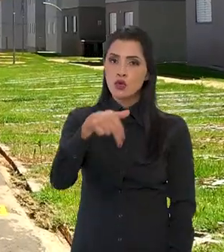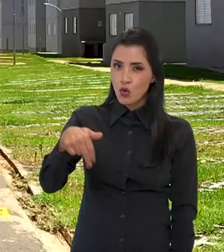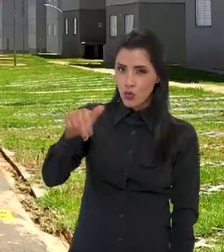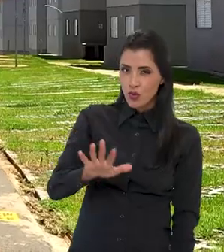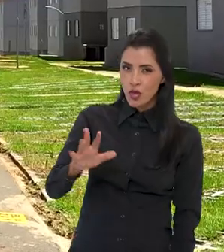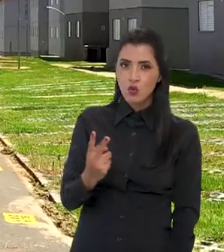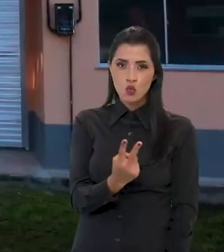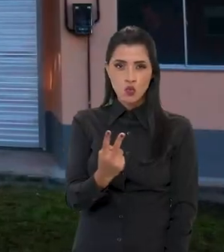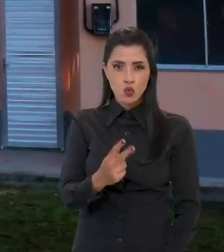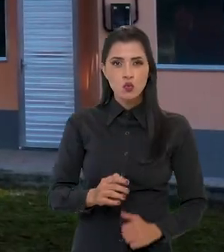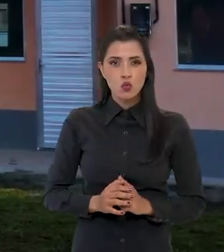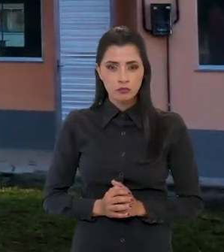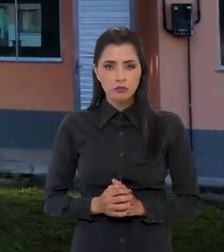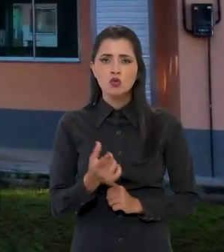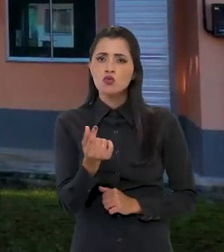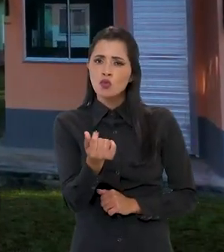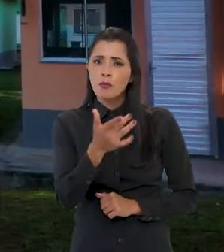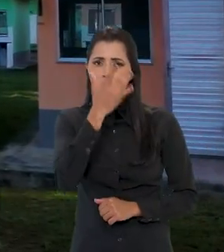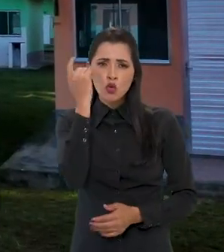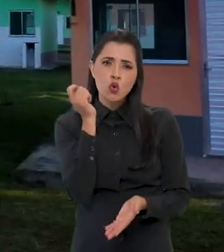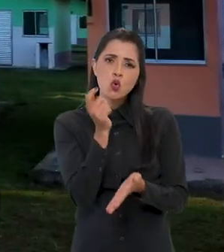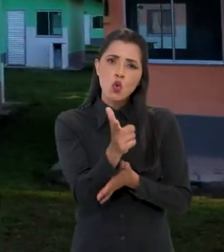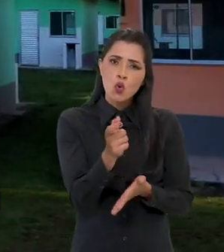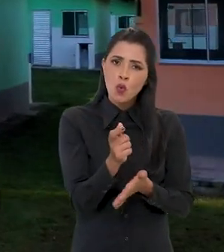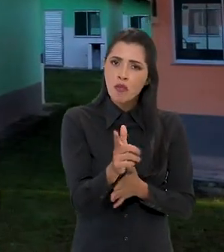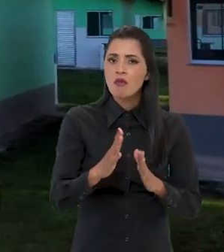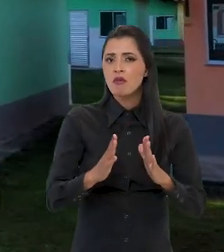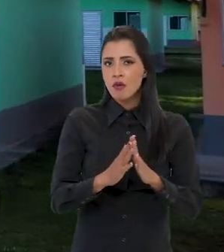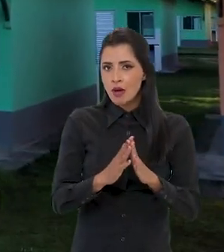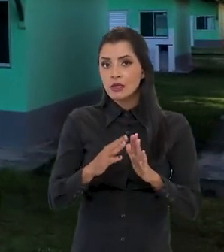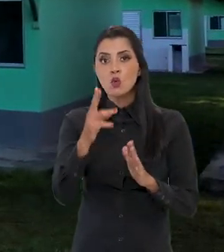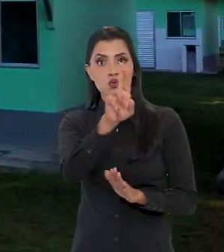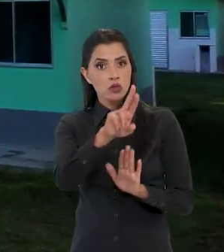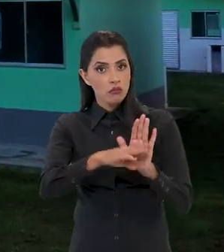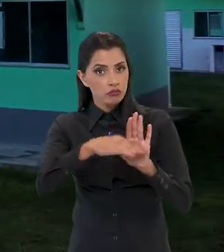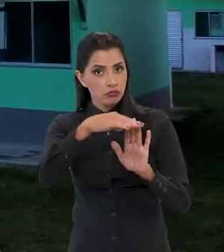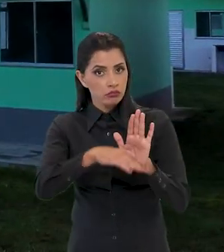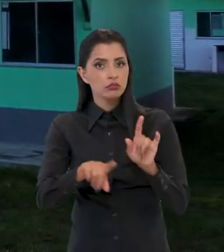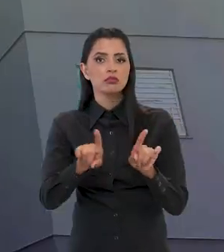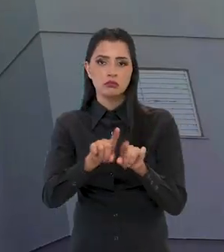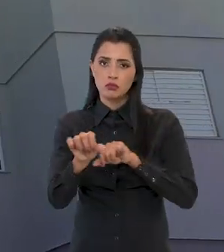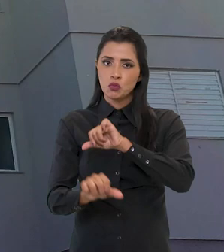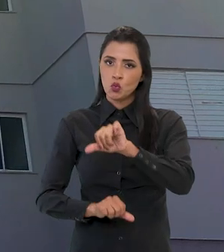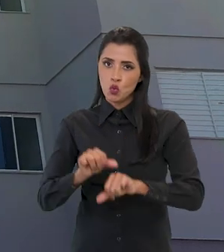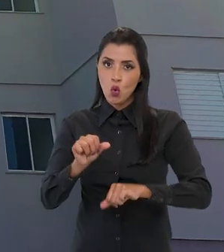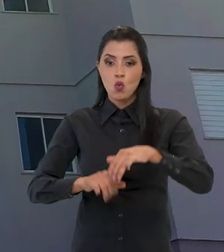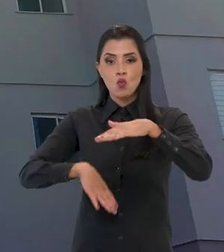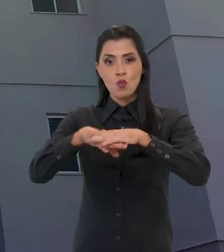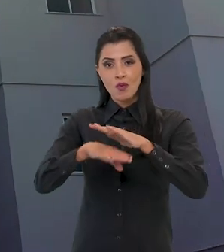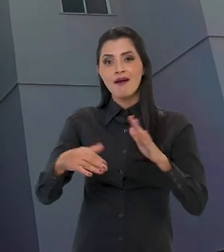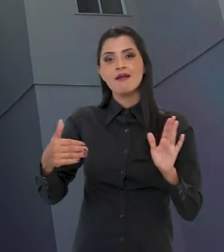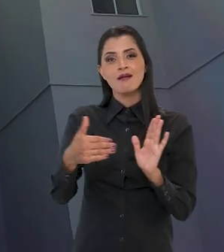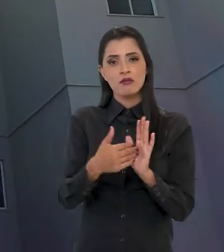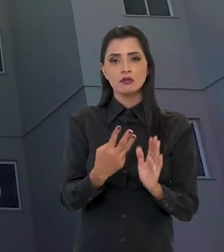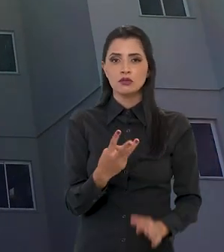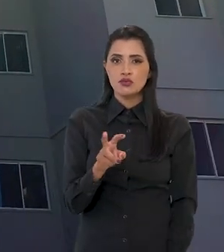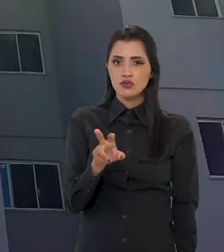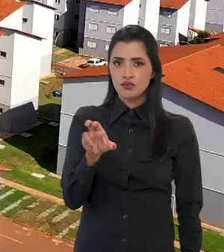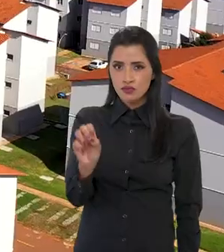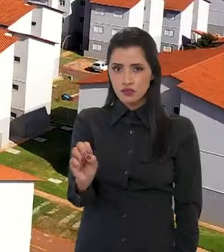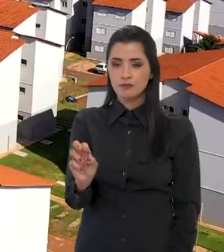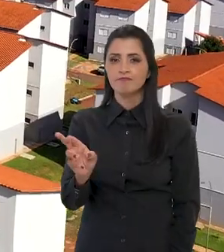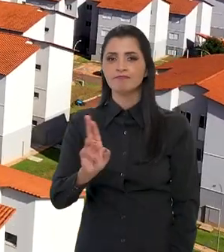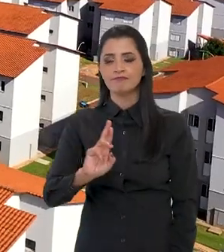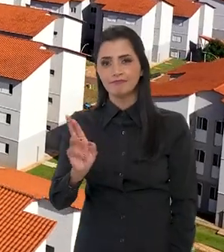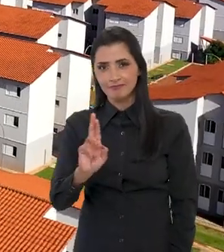regiões Norte e Nordeste. O valor para quem vai comprar um imóvel pelo programa também mudou. O teto agora é de